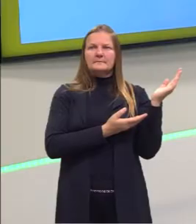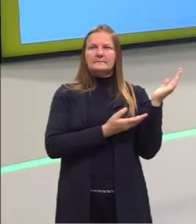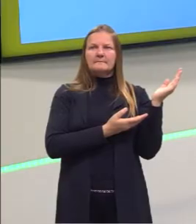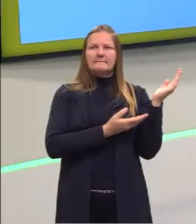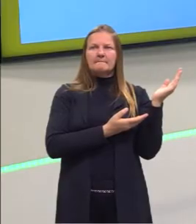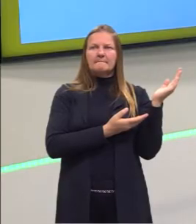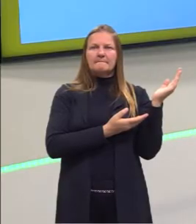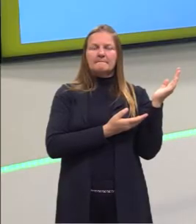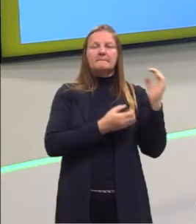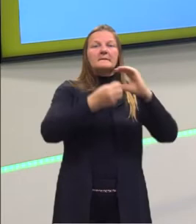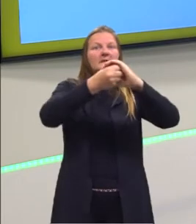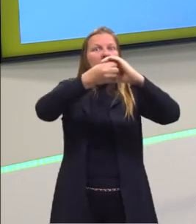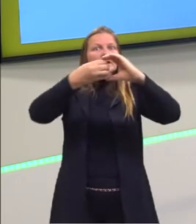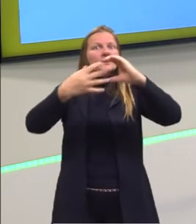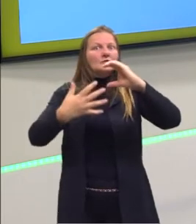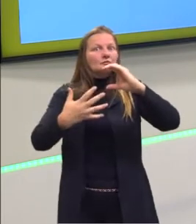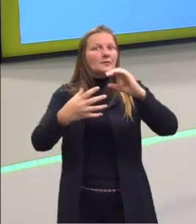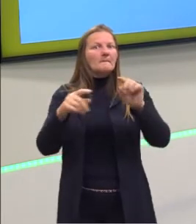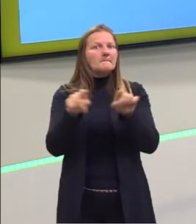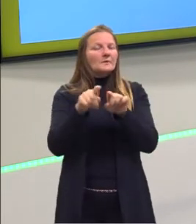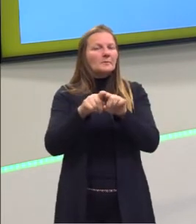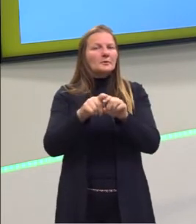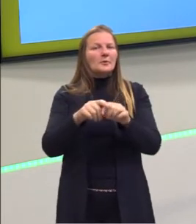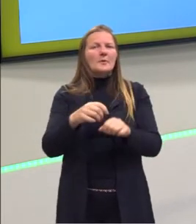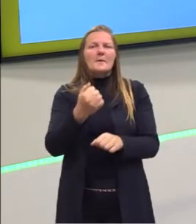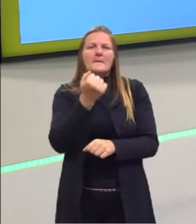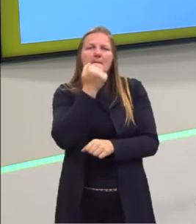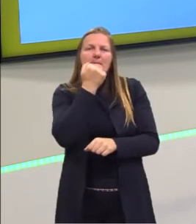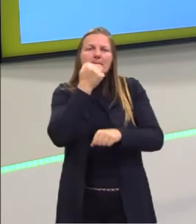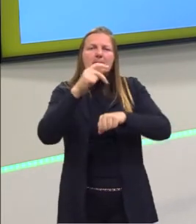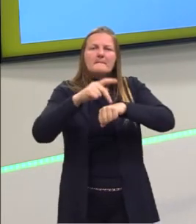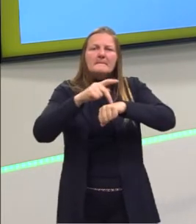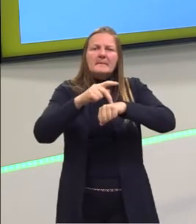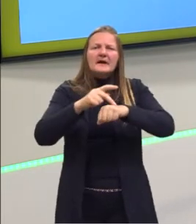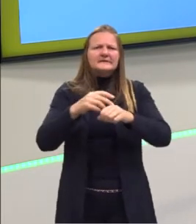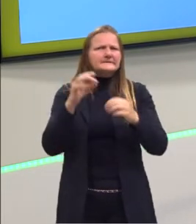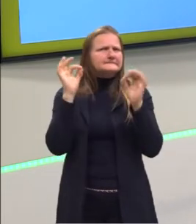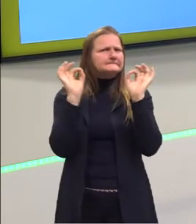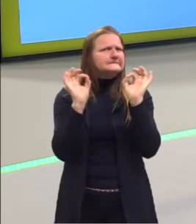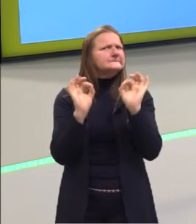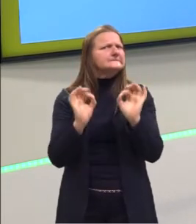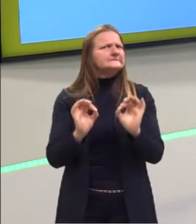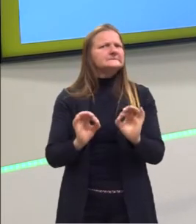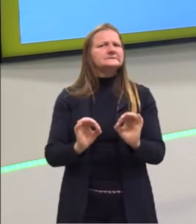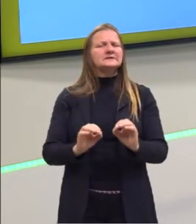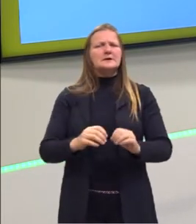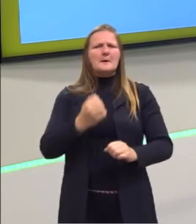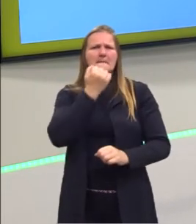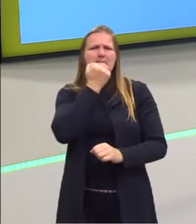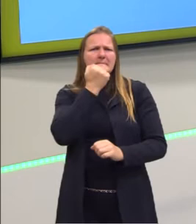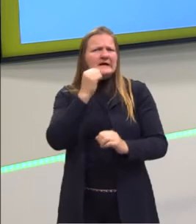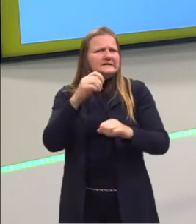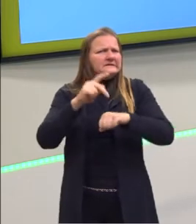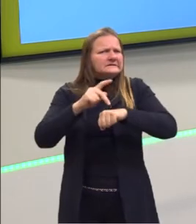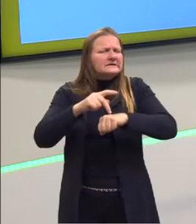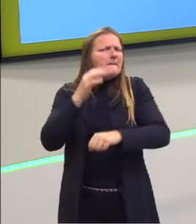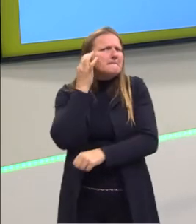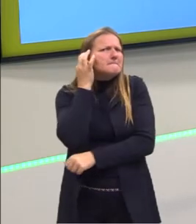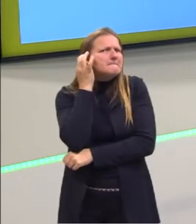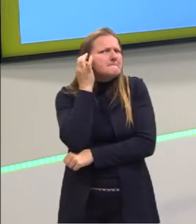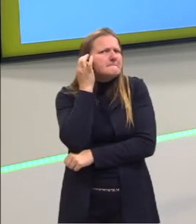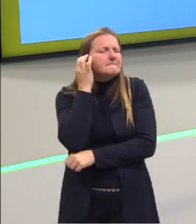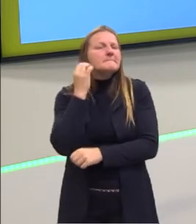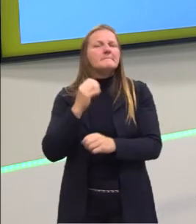tanto na escultura quanto na arquitetura, utilizar um rigor e pedras, trazendo ali